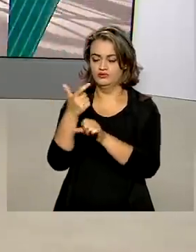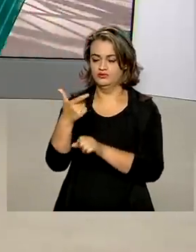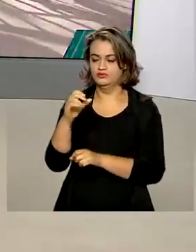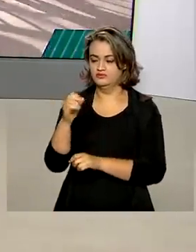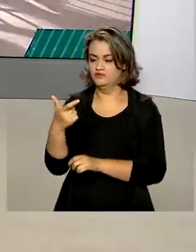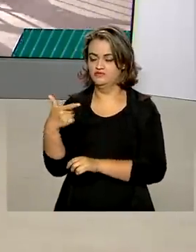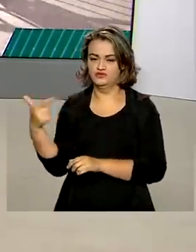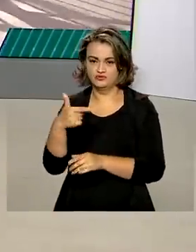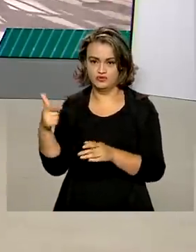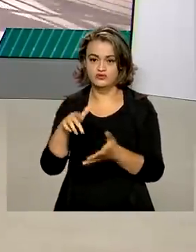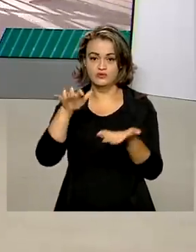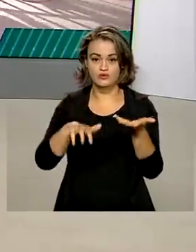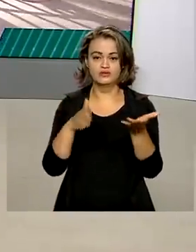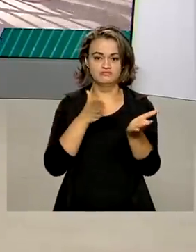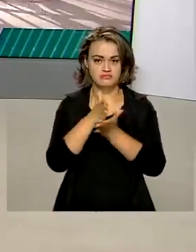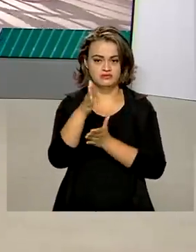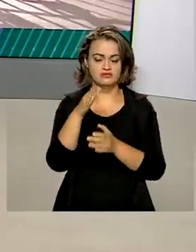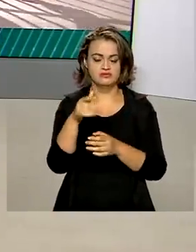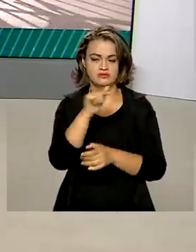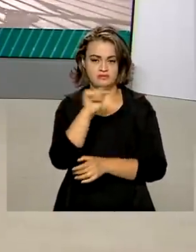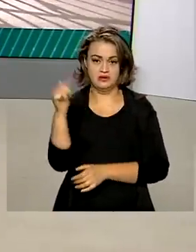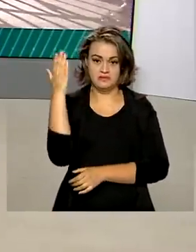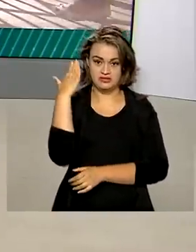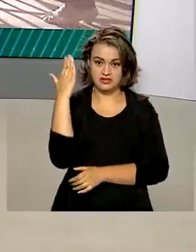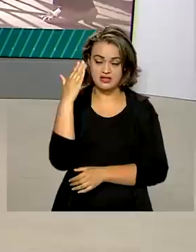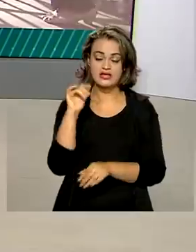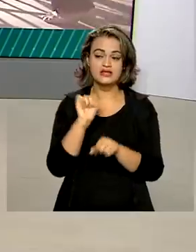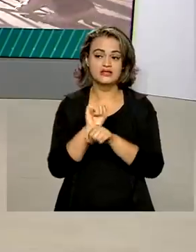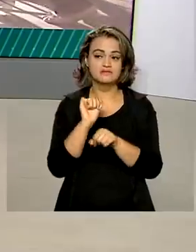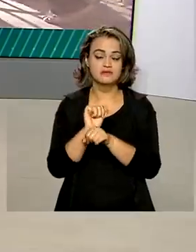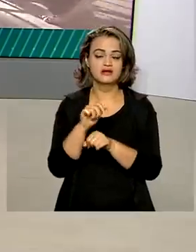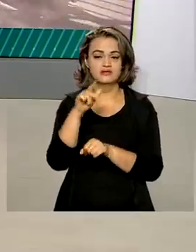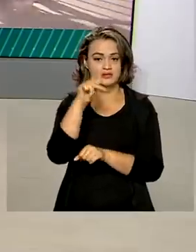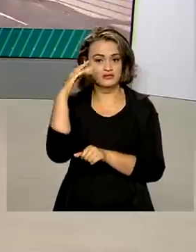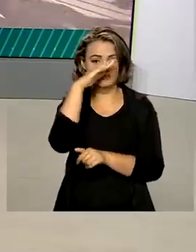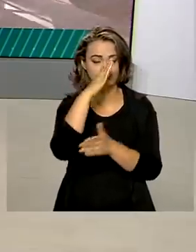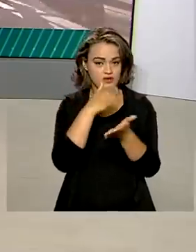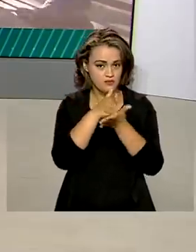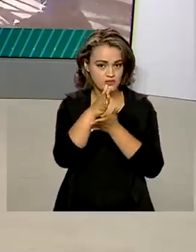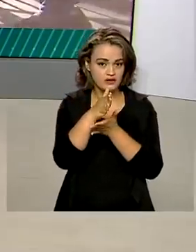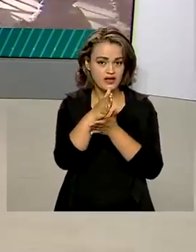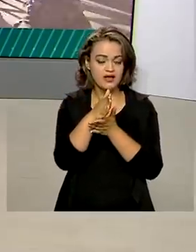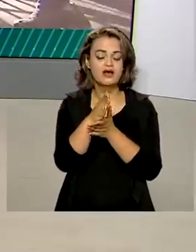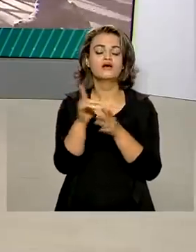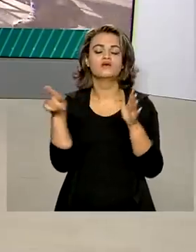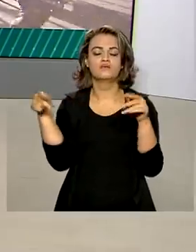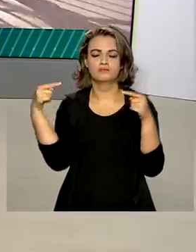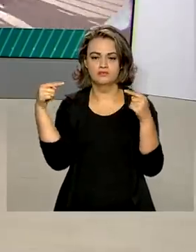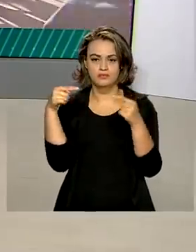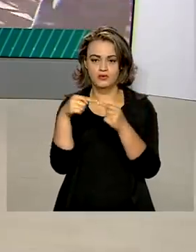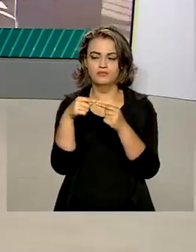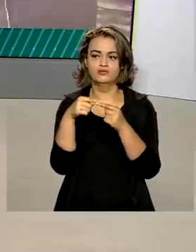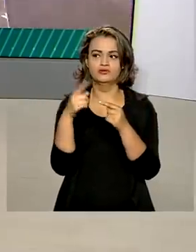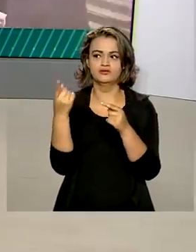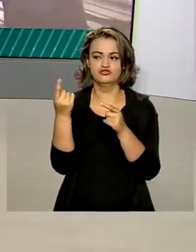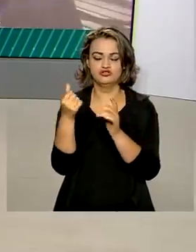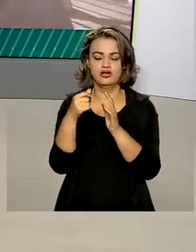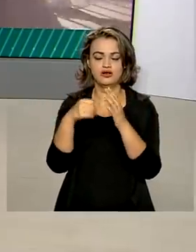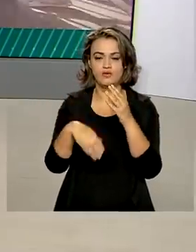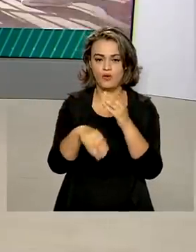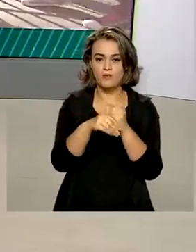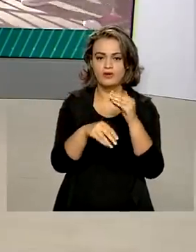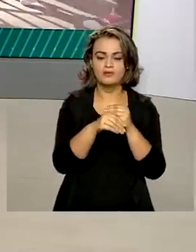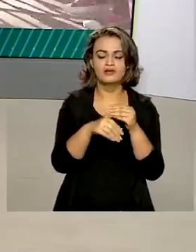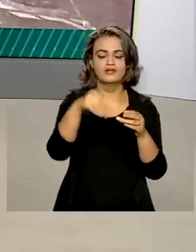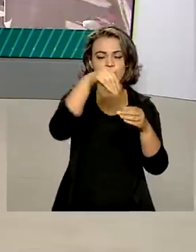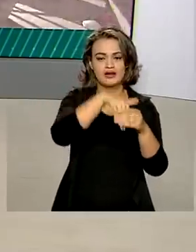aprovado pelo Congresso Nacional na semana passada, e que aguarda a sanção do presidente, foi inserido um aumento dos recursos para as